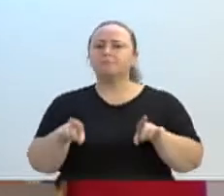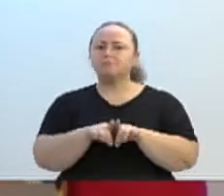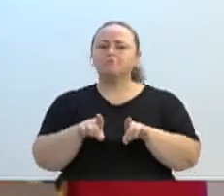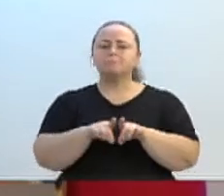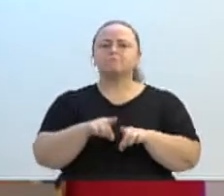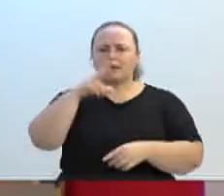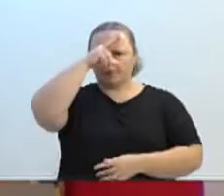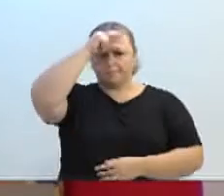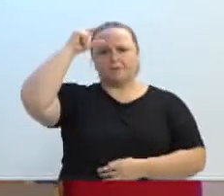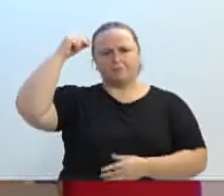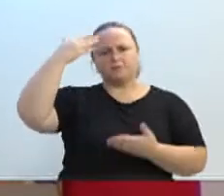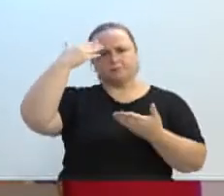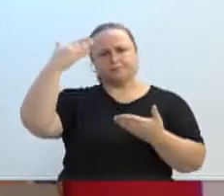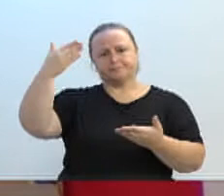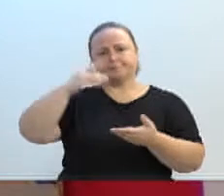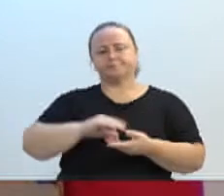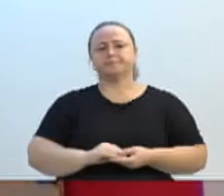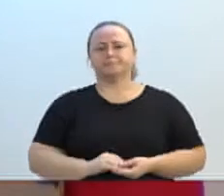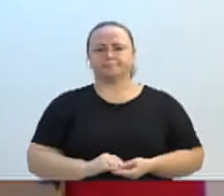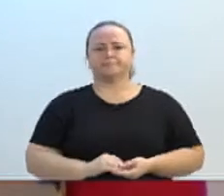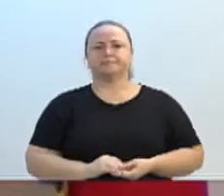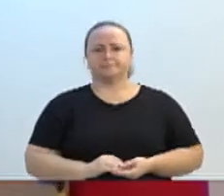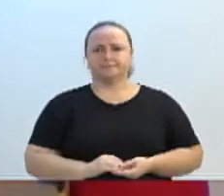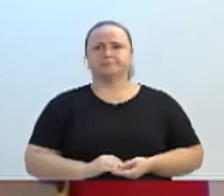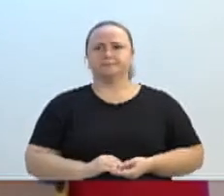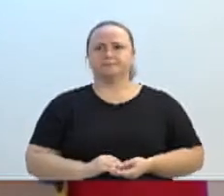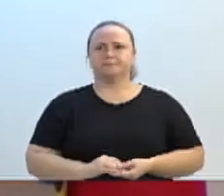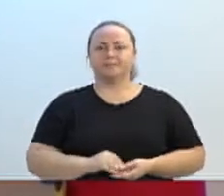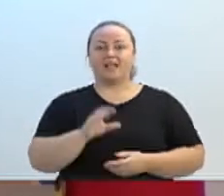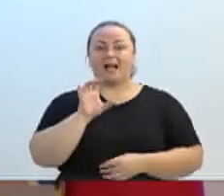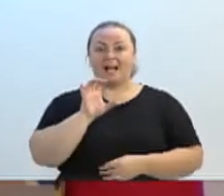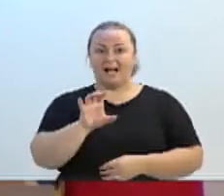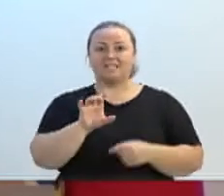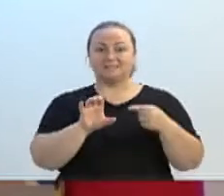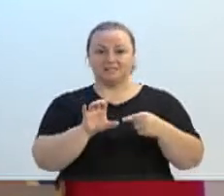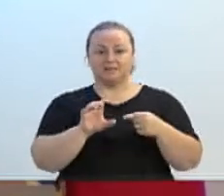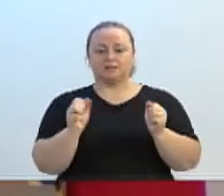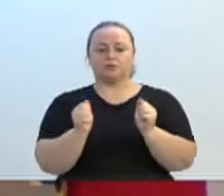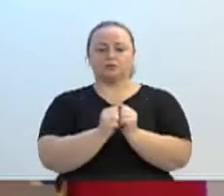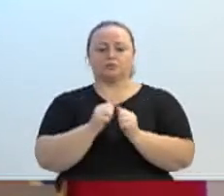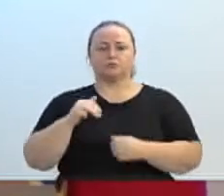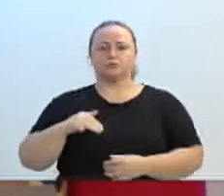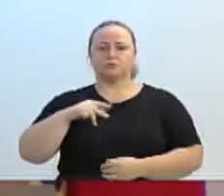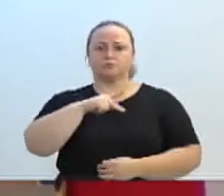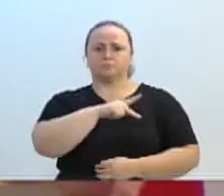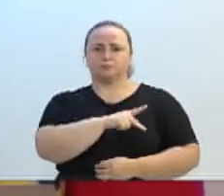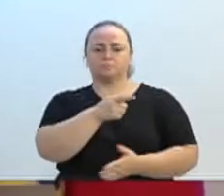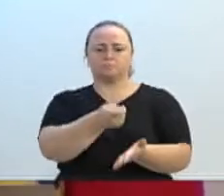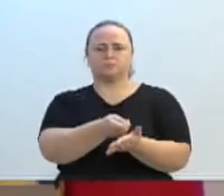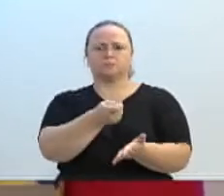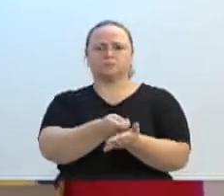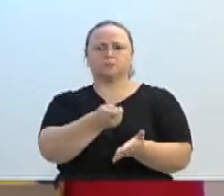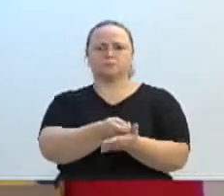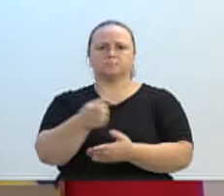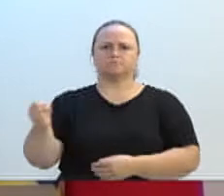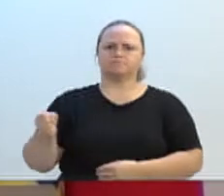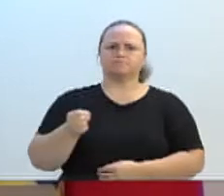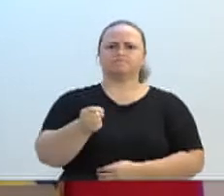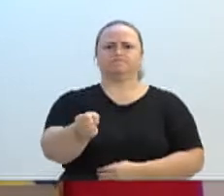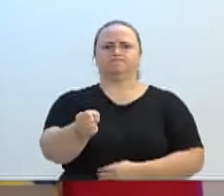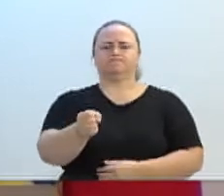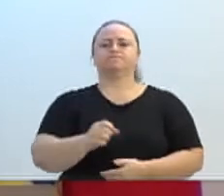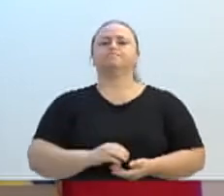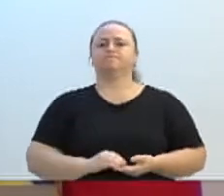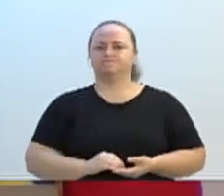e o líder do governo, foi dessa maneira, dessa maneira, através do Ministério Público, que obrigou ele a estar lá, coisa que não precisava, para